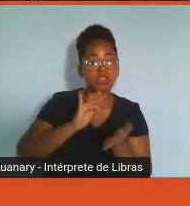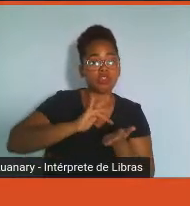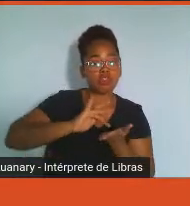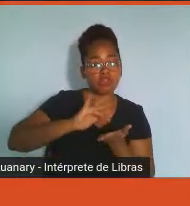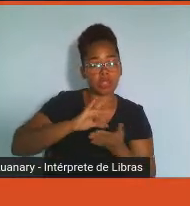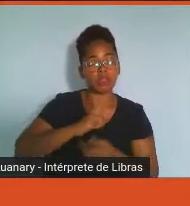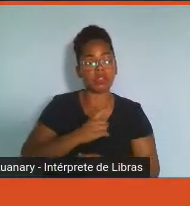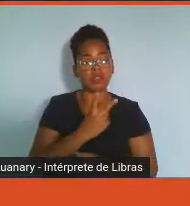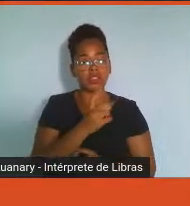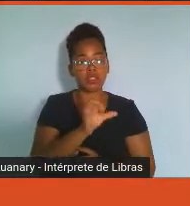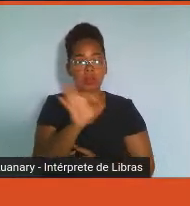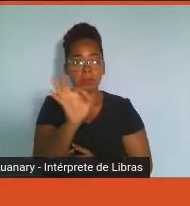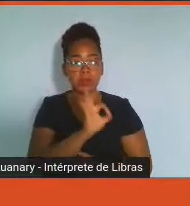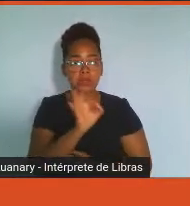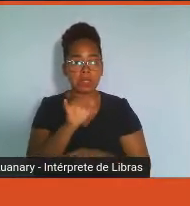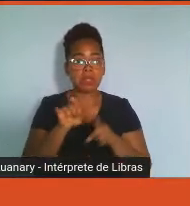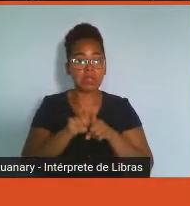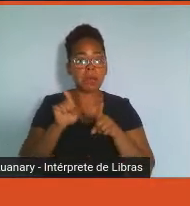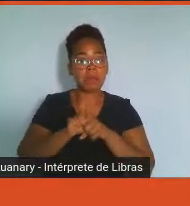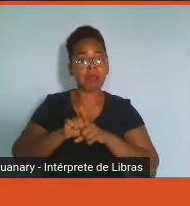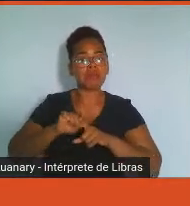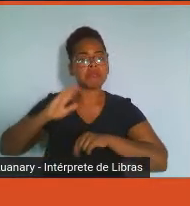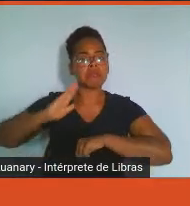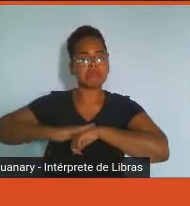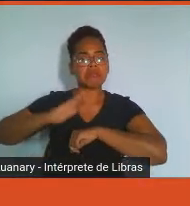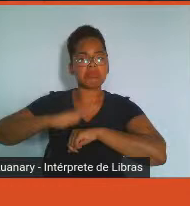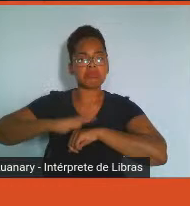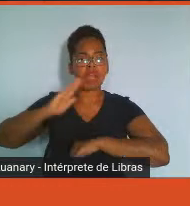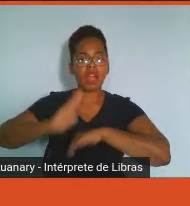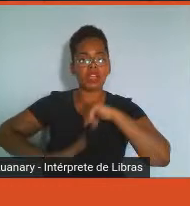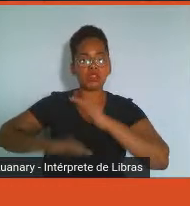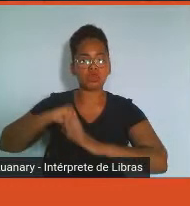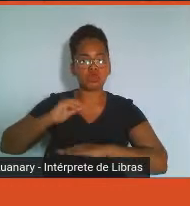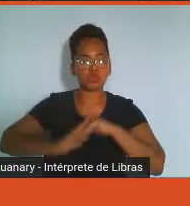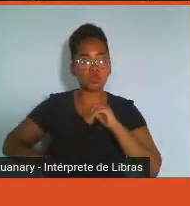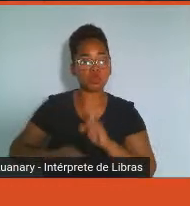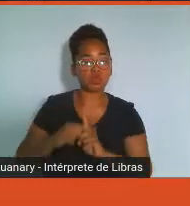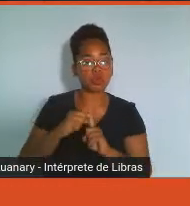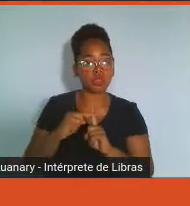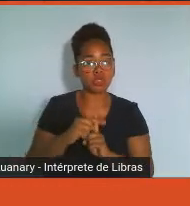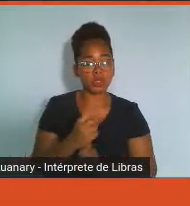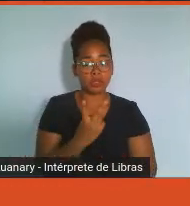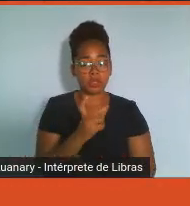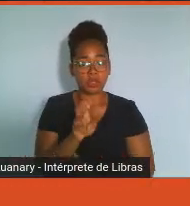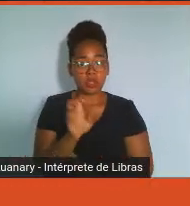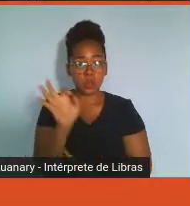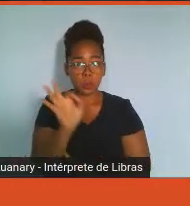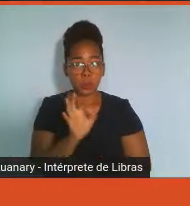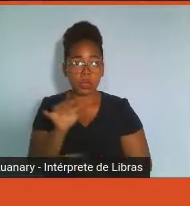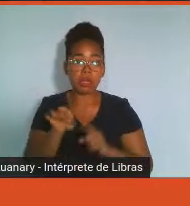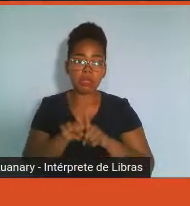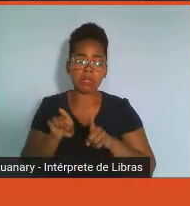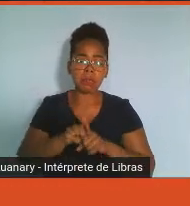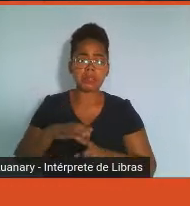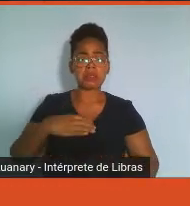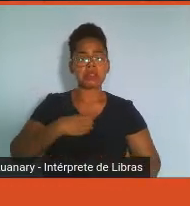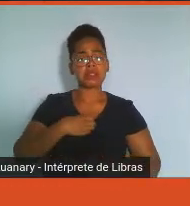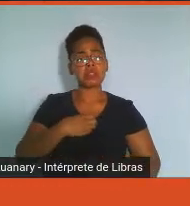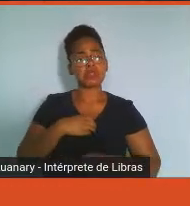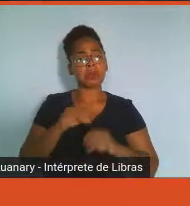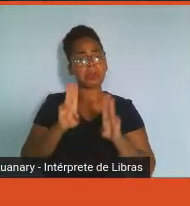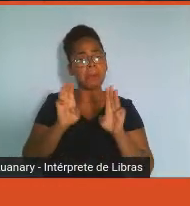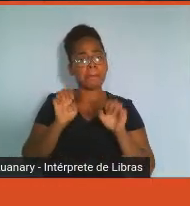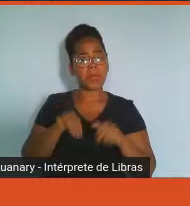atitude positiva, com 25% e bem-estar, com 23%. E outros valores, então,